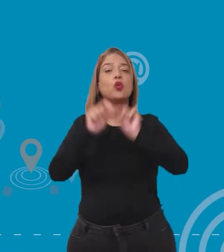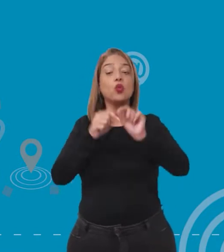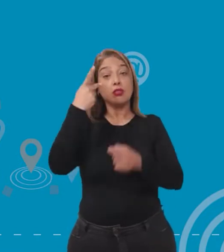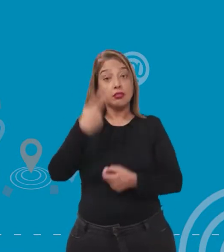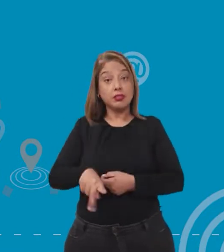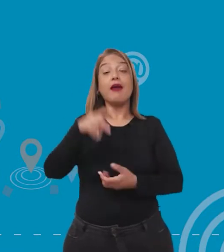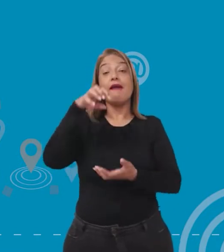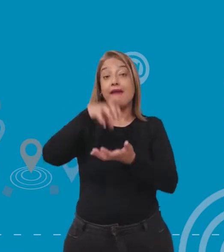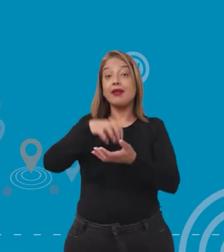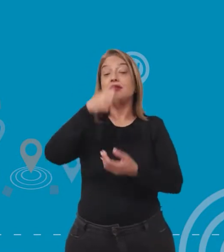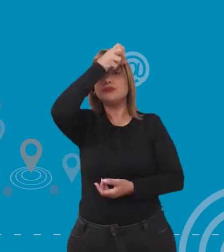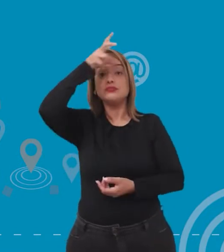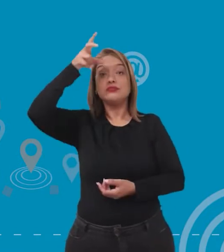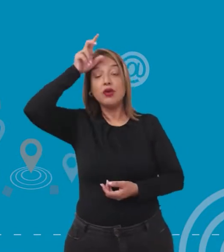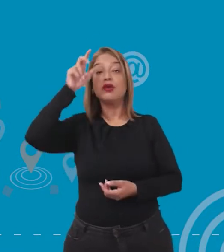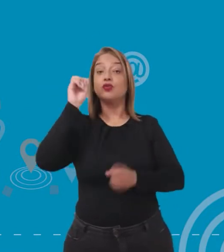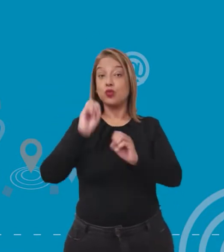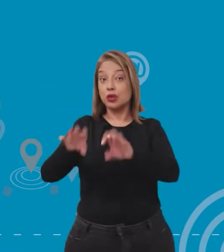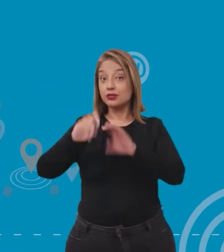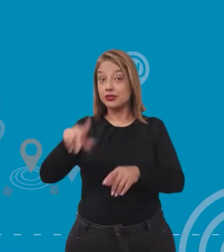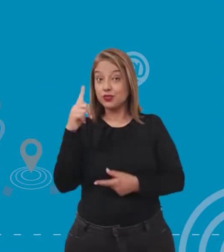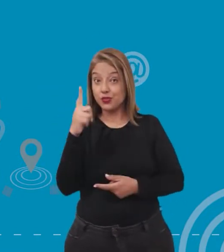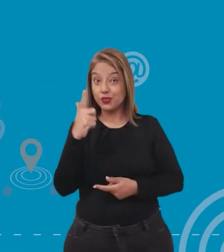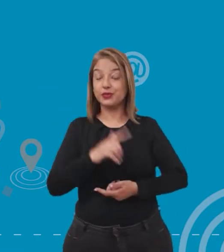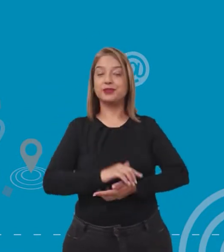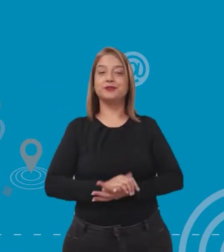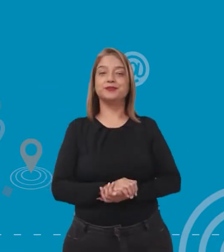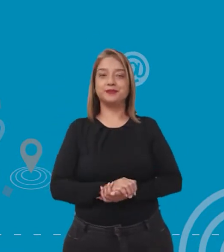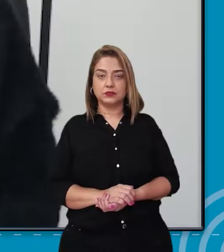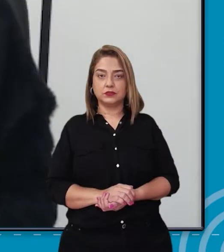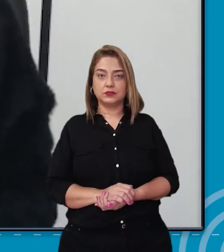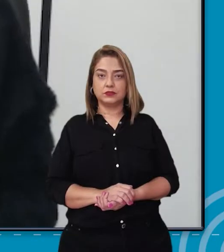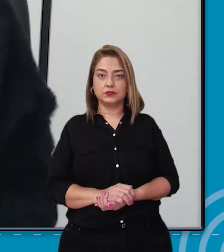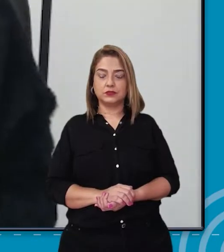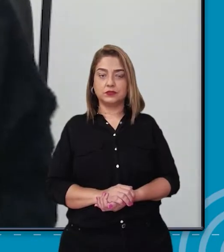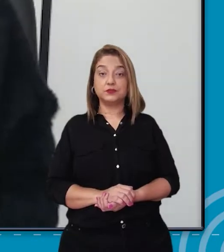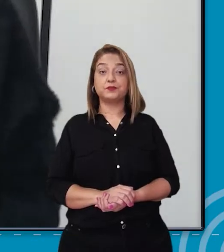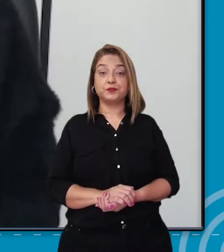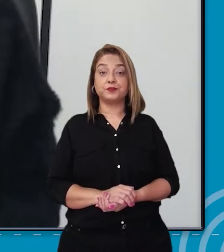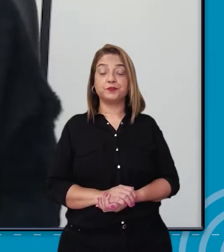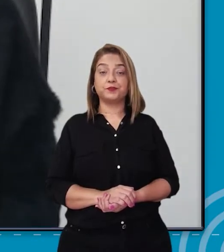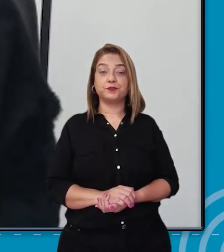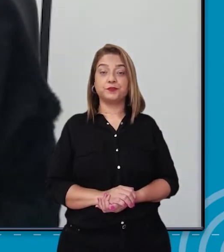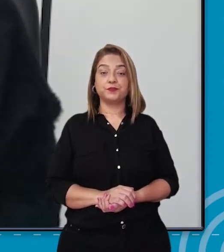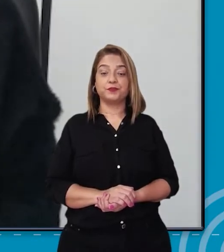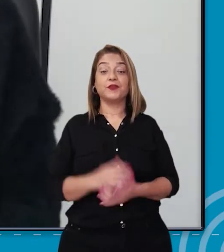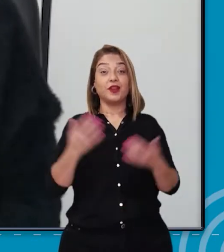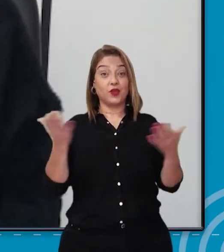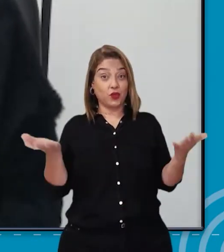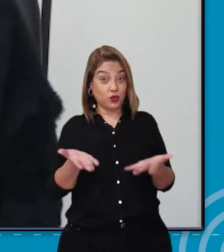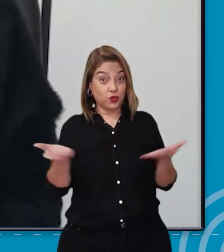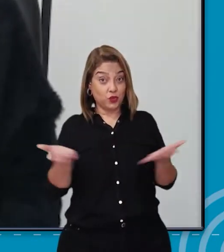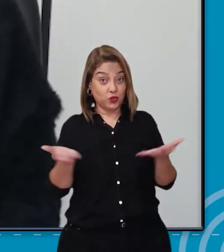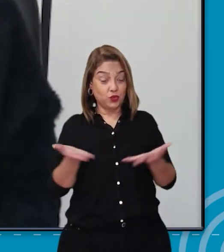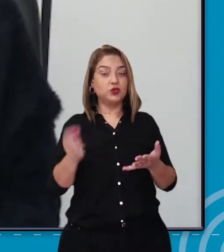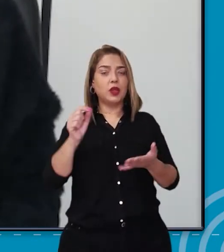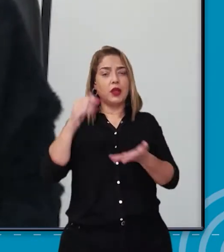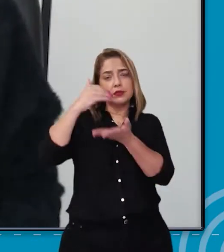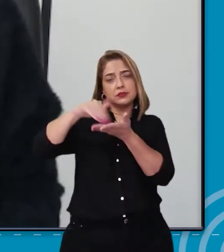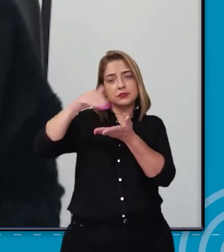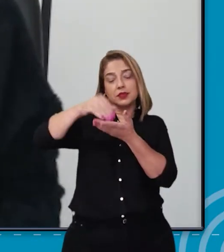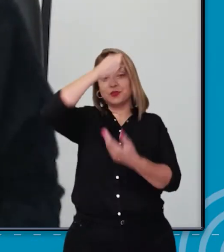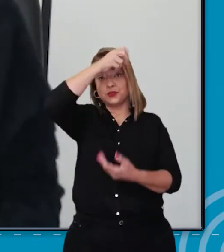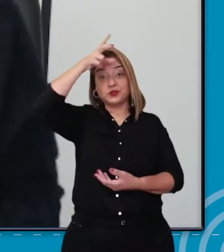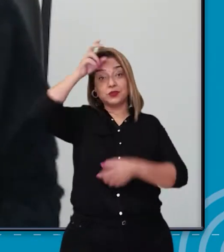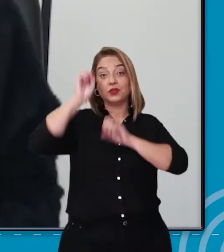surdos na Rede Municipal de Educação de Goiânia? Malu, hoje a Secretaria